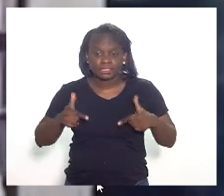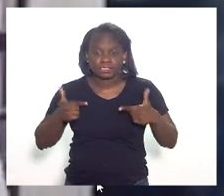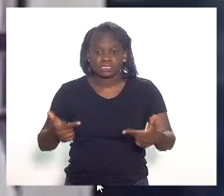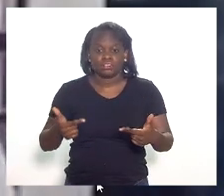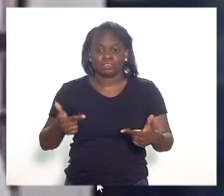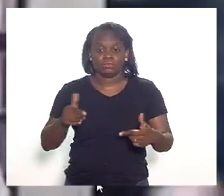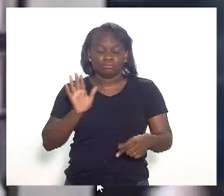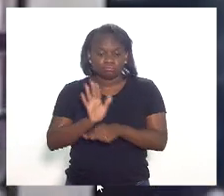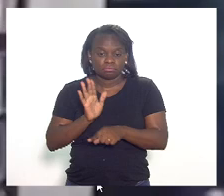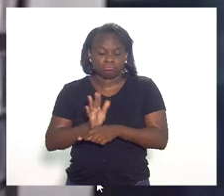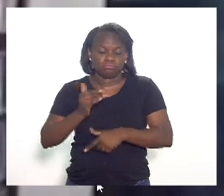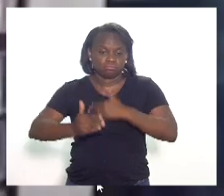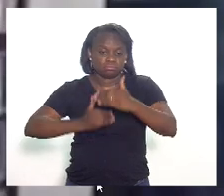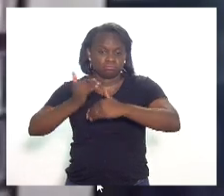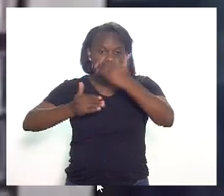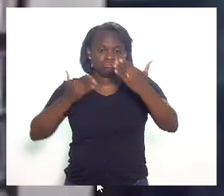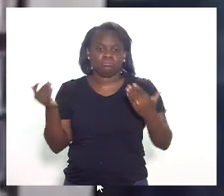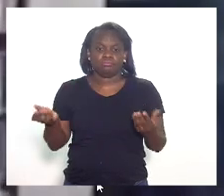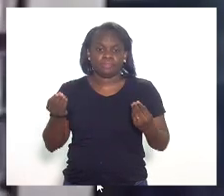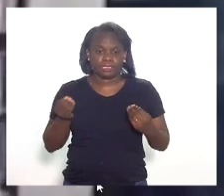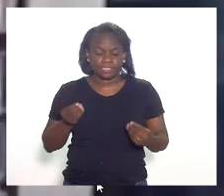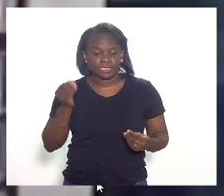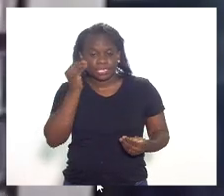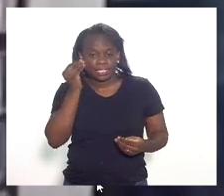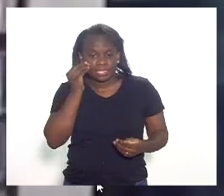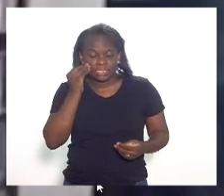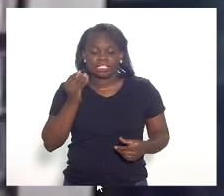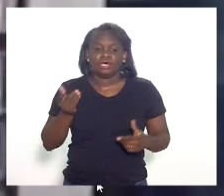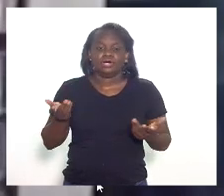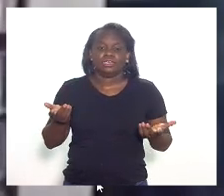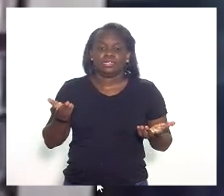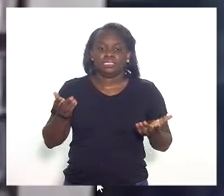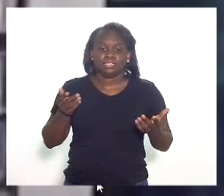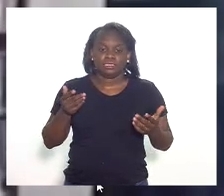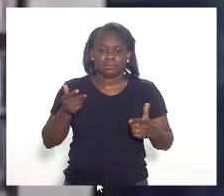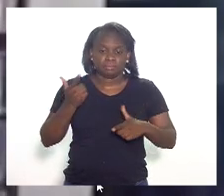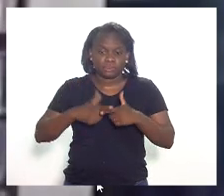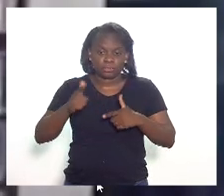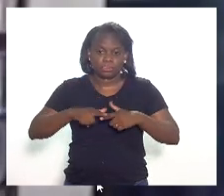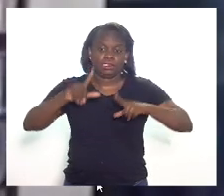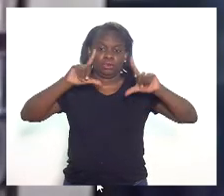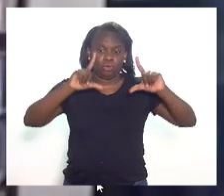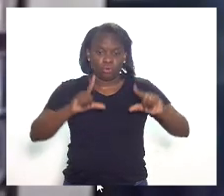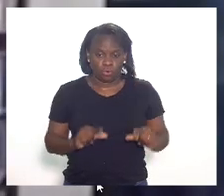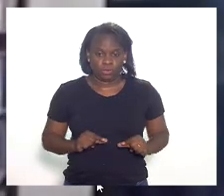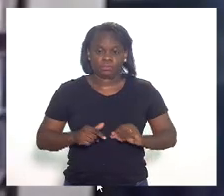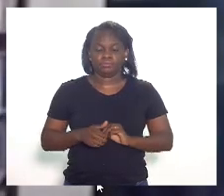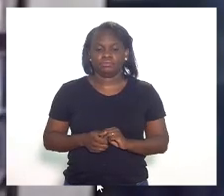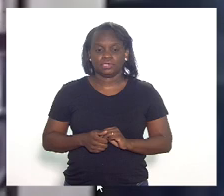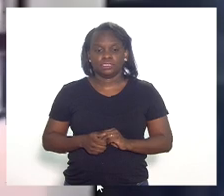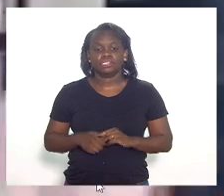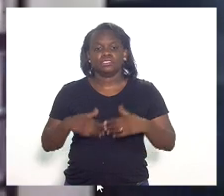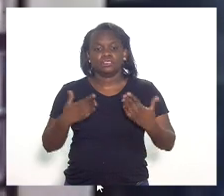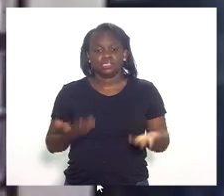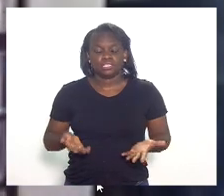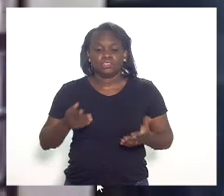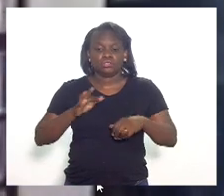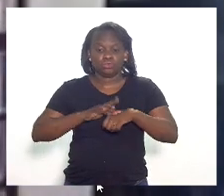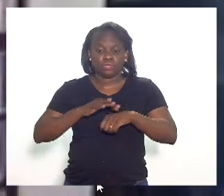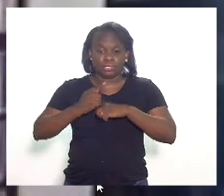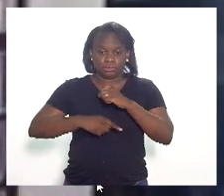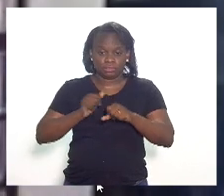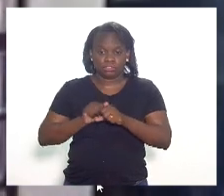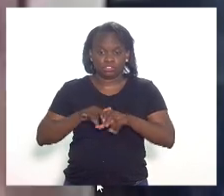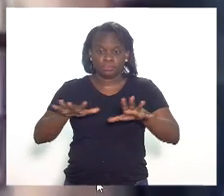desenvolvidas no sentido de tentar exatamente superar essas dificuldades. A questão da pandemia,